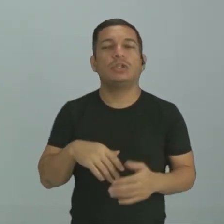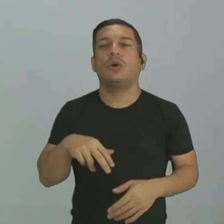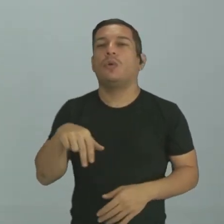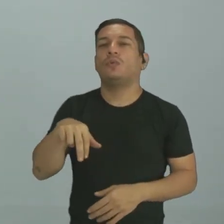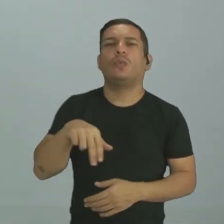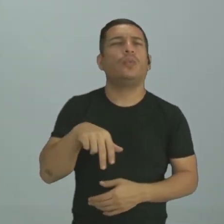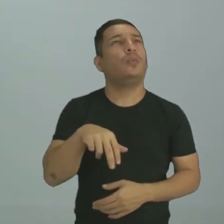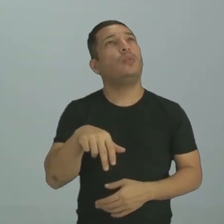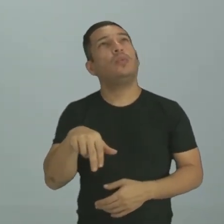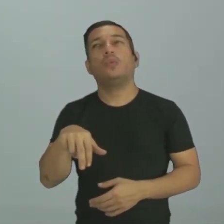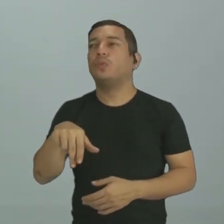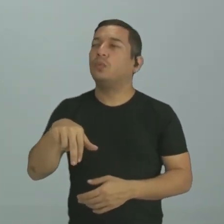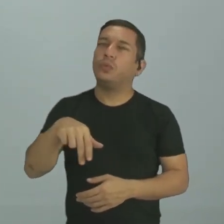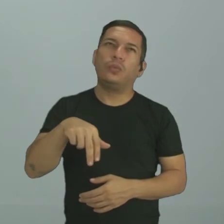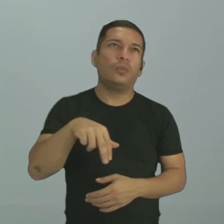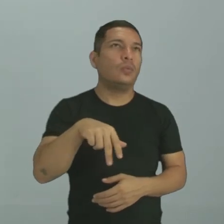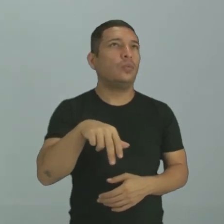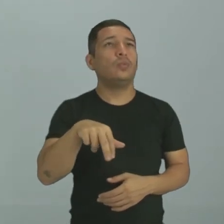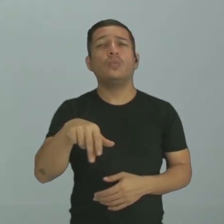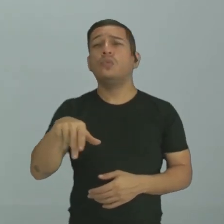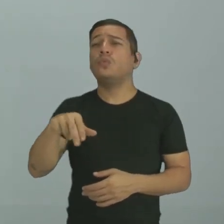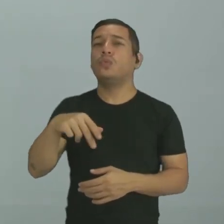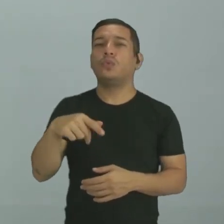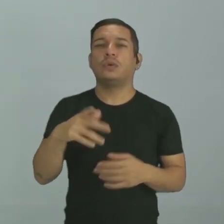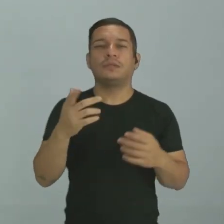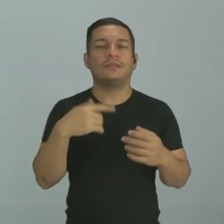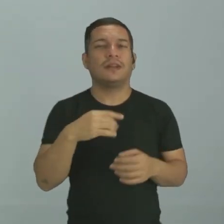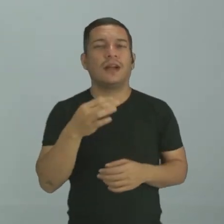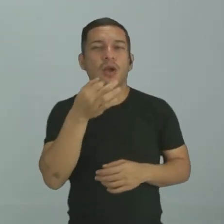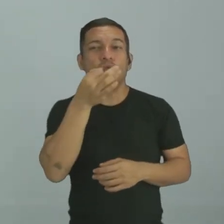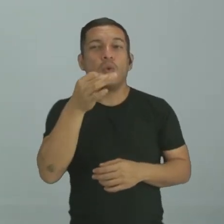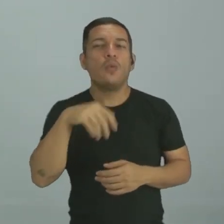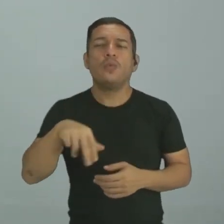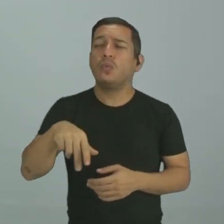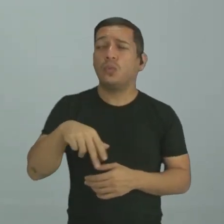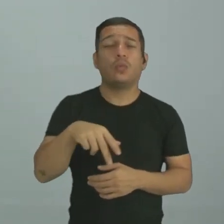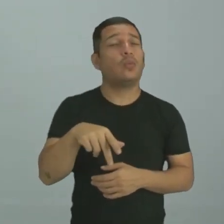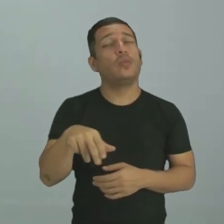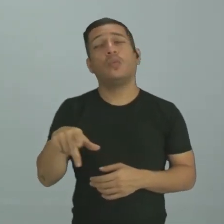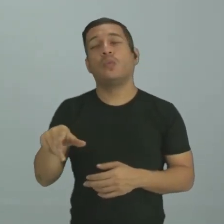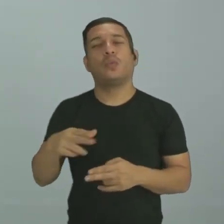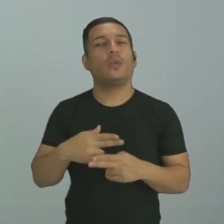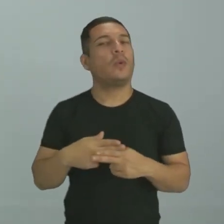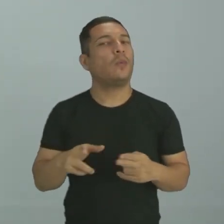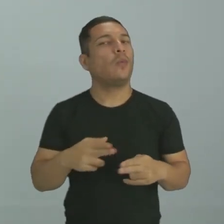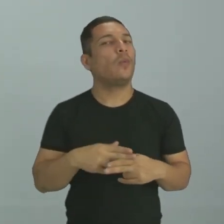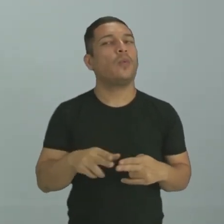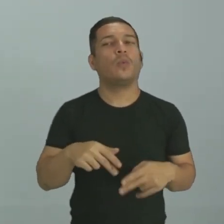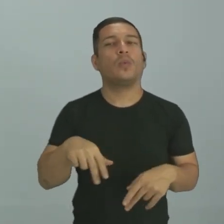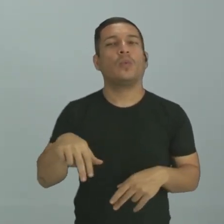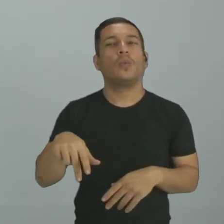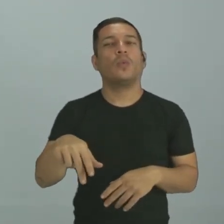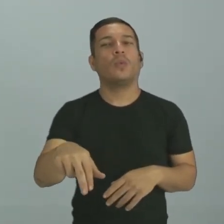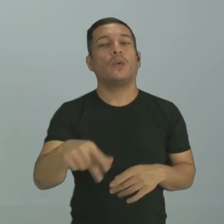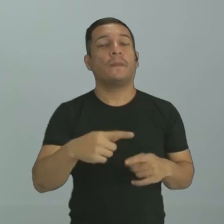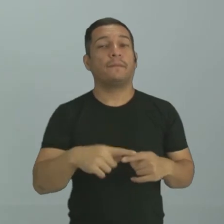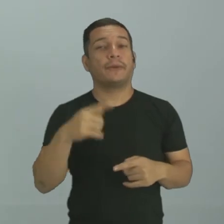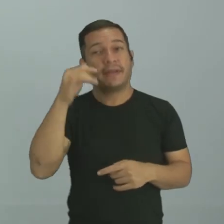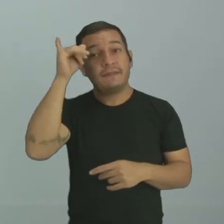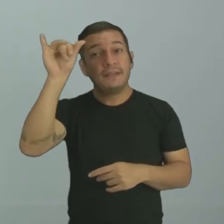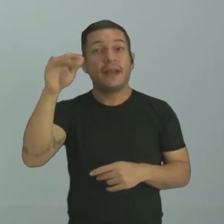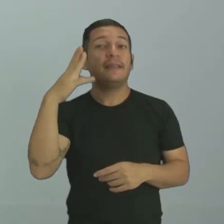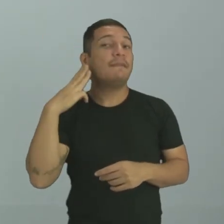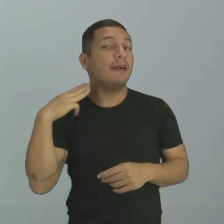gibis, ele começa a assoviar. Fica lá e tal. Tipo disfarçando. E a Magali